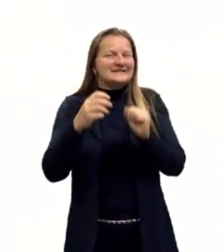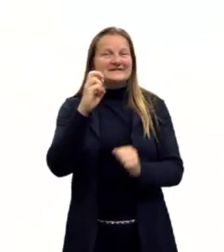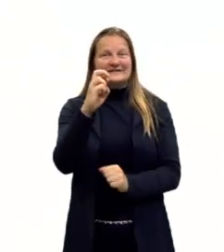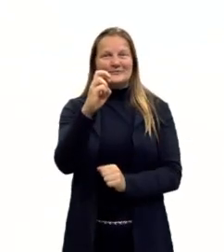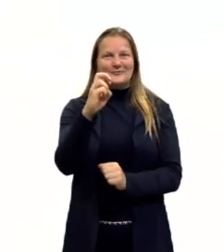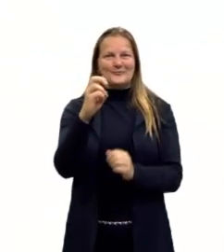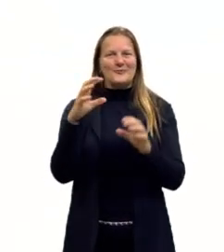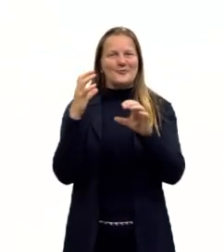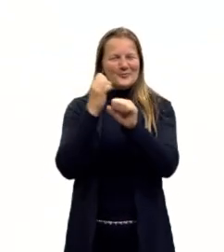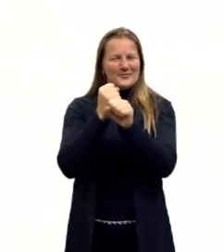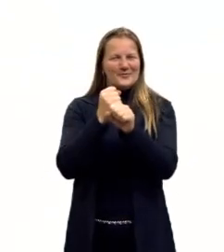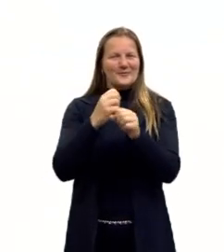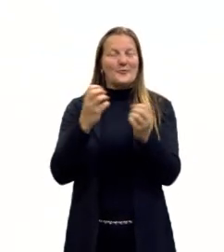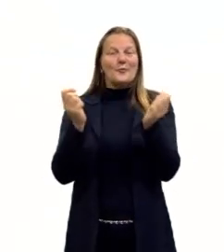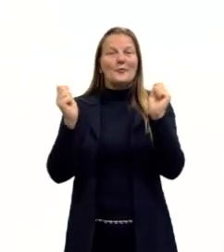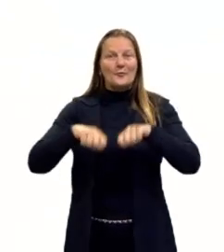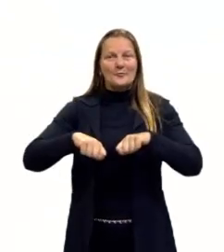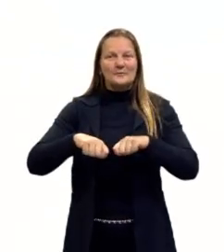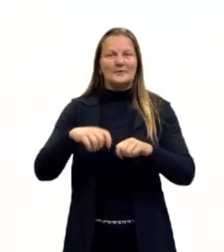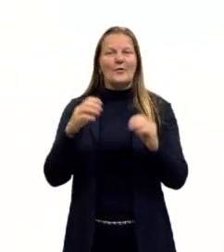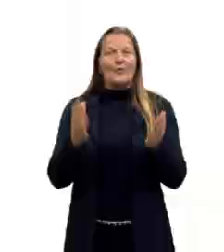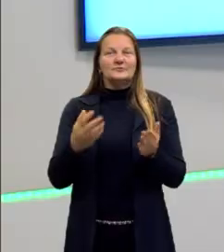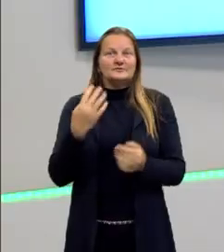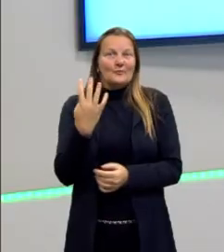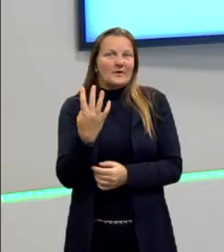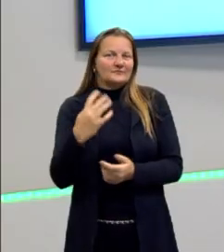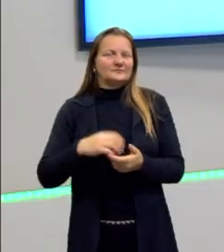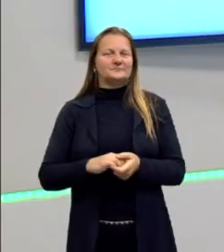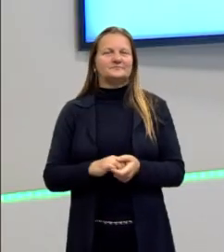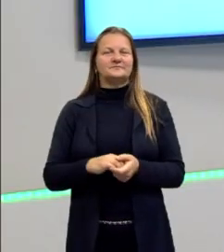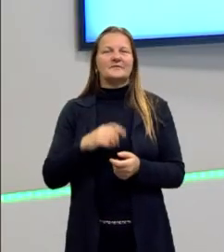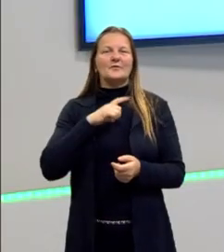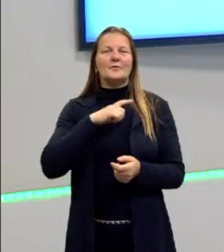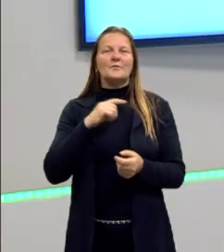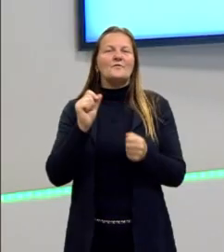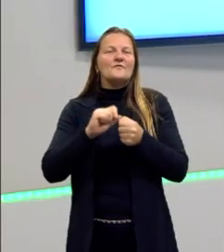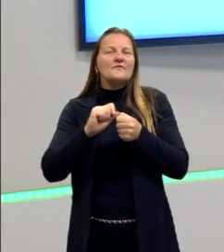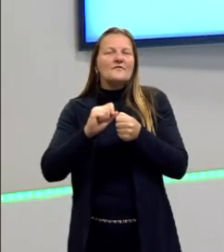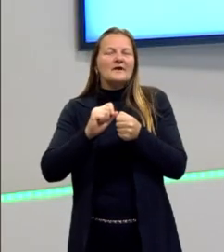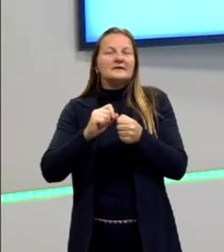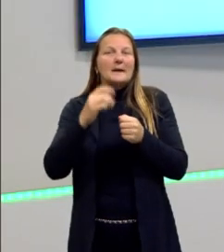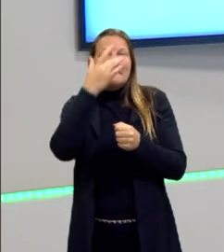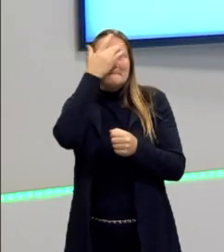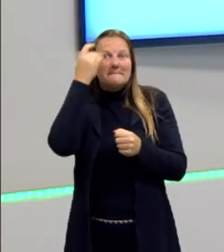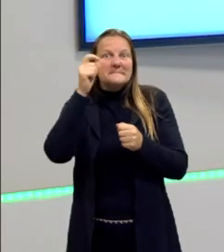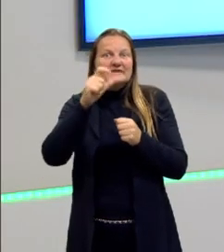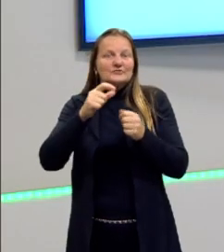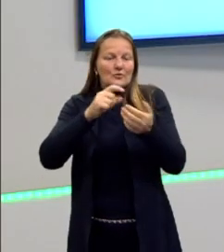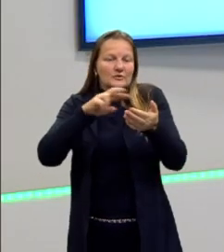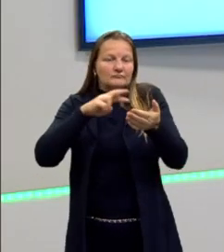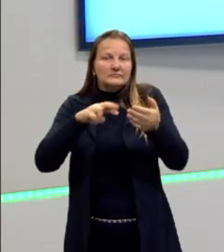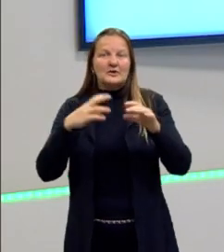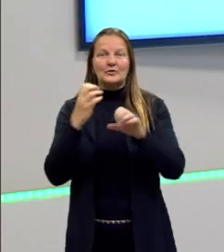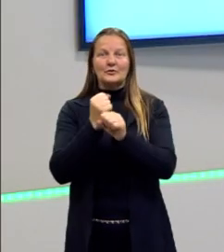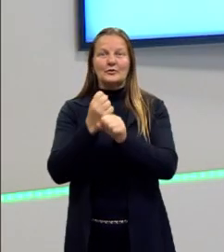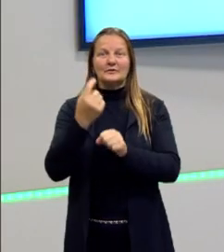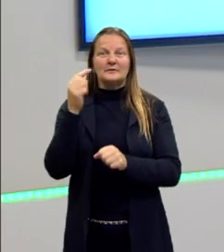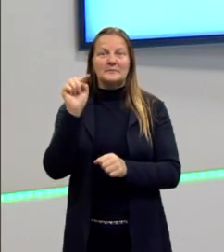segredos das competências, de como faz o corretor para atribuir a nota 1000 à tua redação.